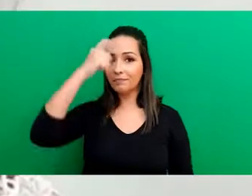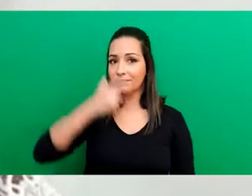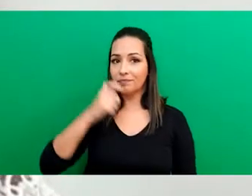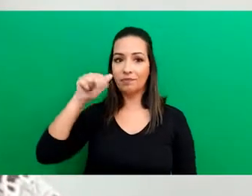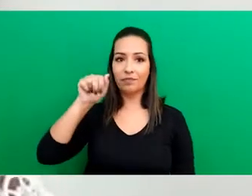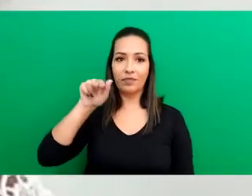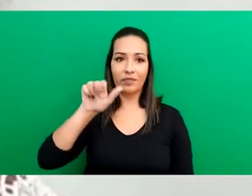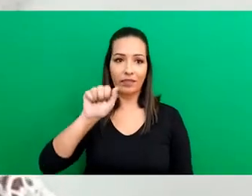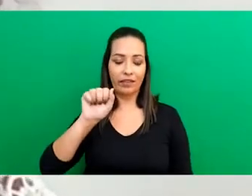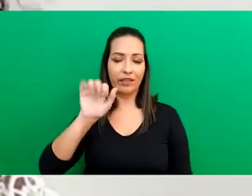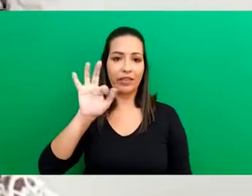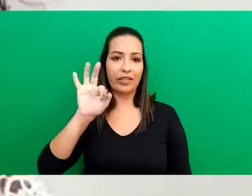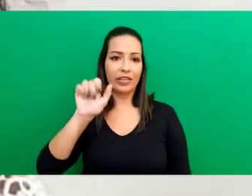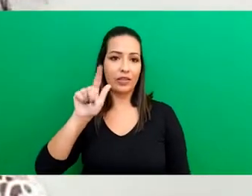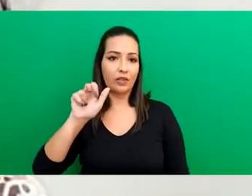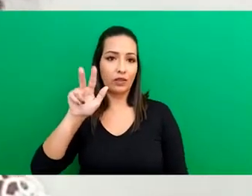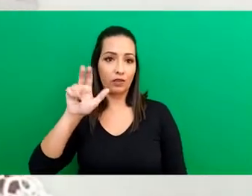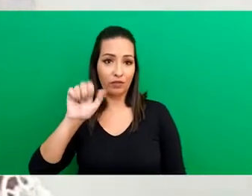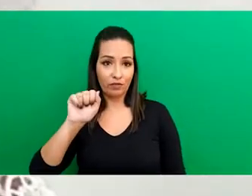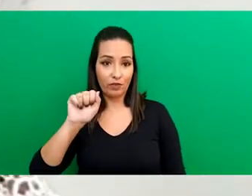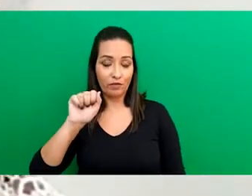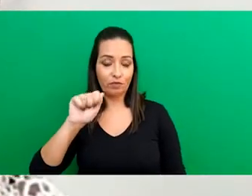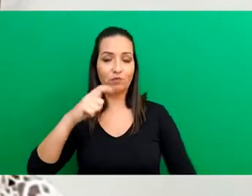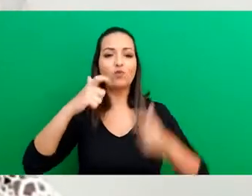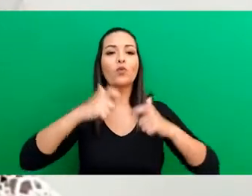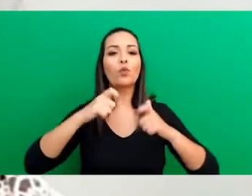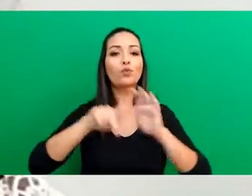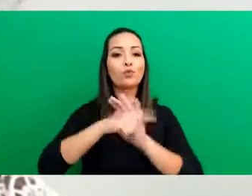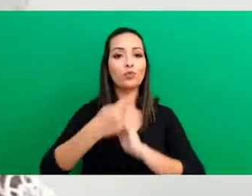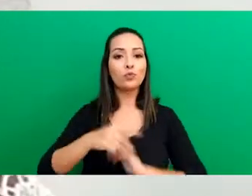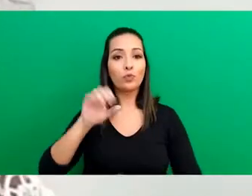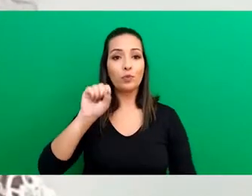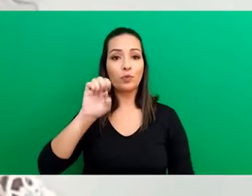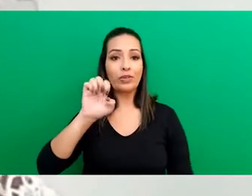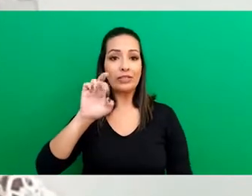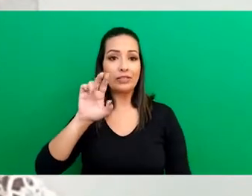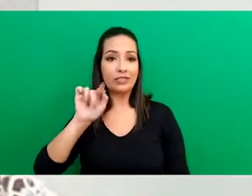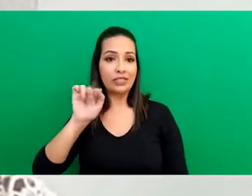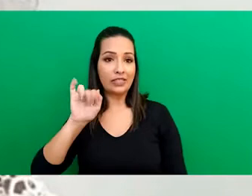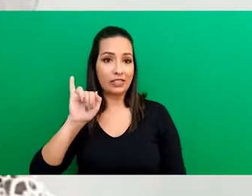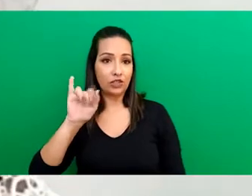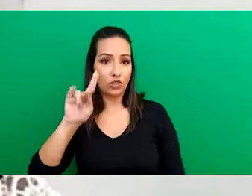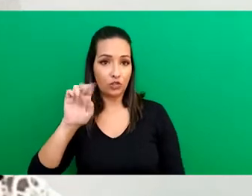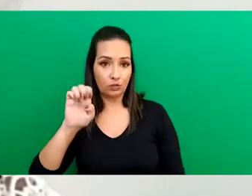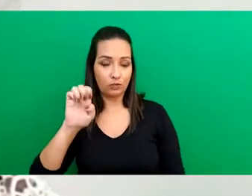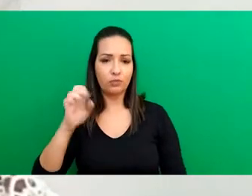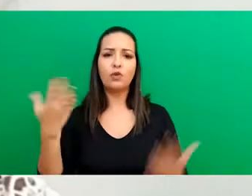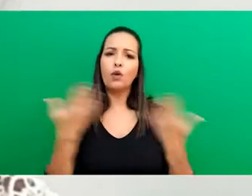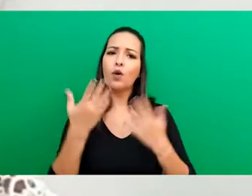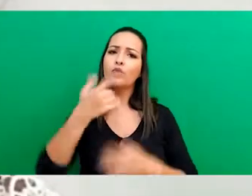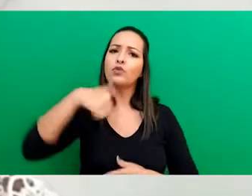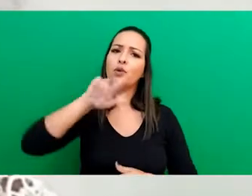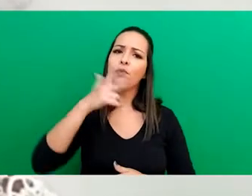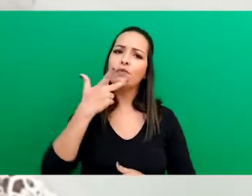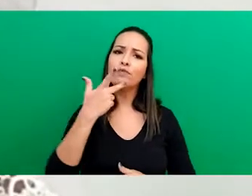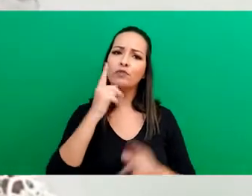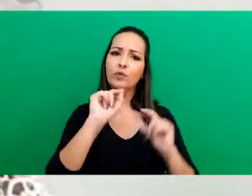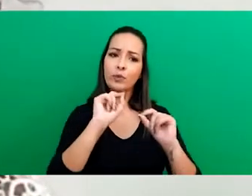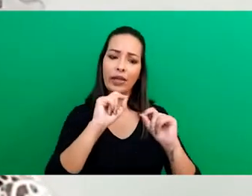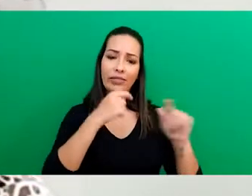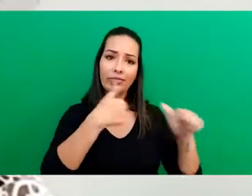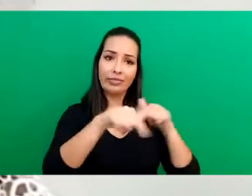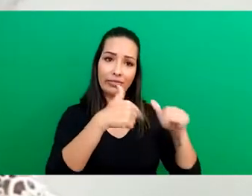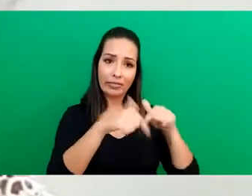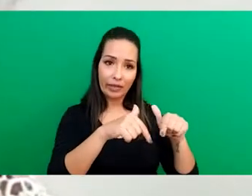Eu sou Ana Flávia, sou de Sergipe, e irei falar com vocês hoje sobre a temática precarização do